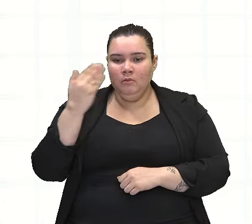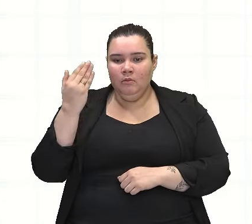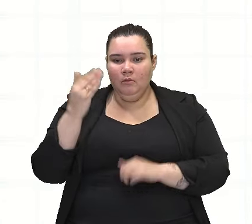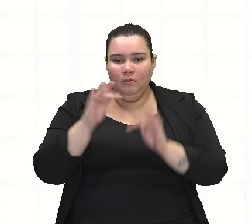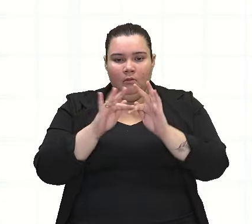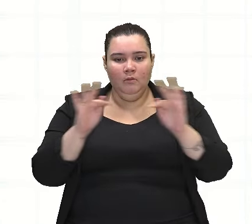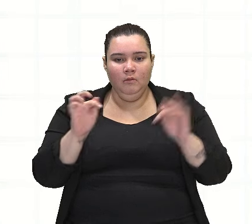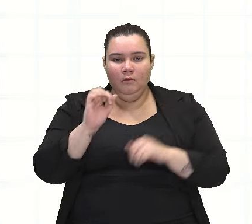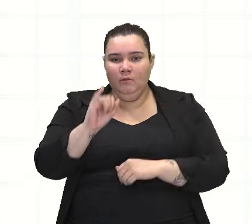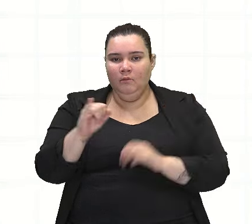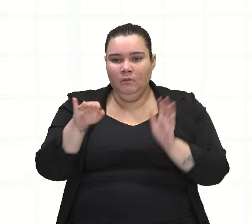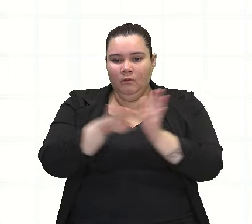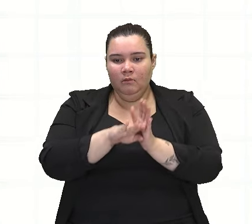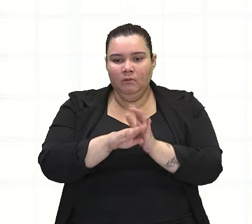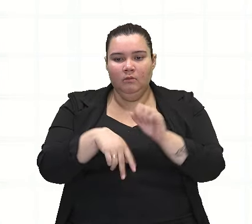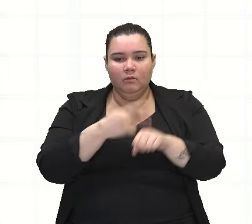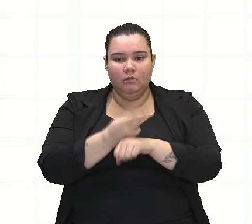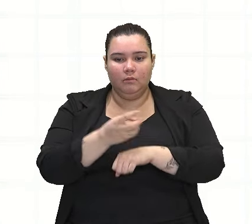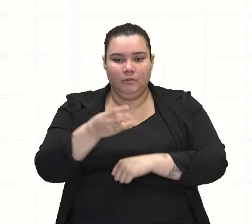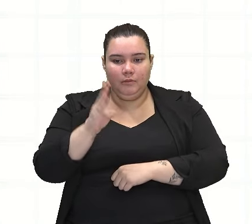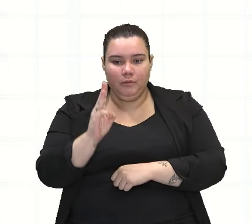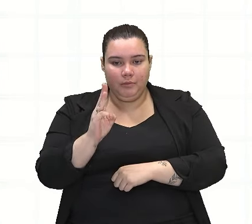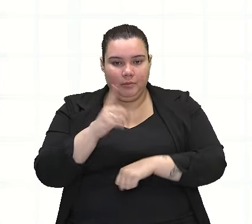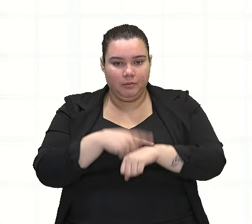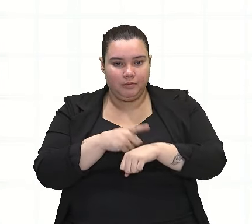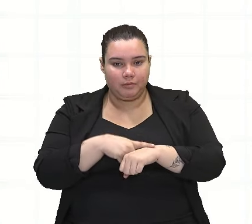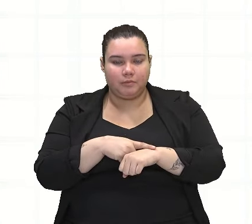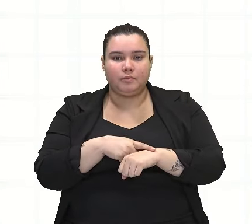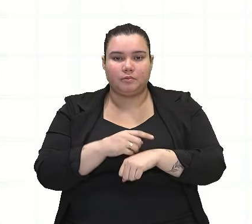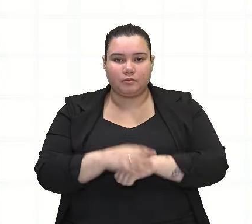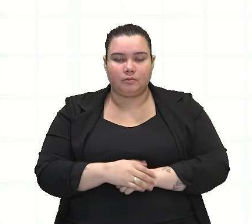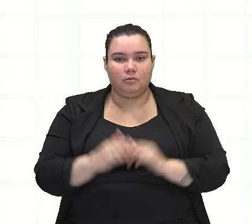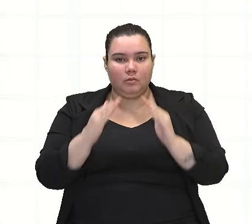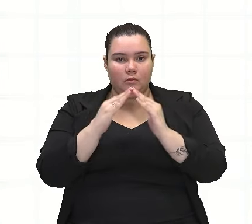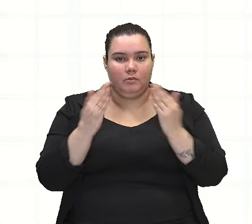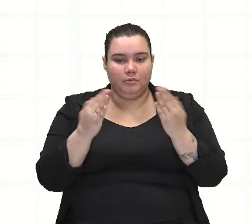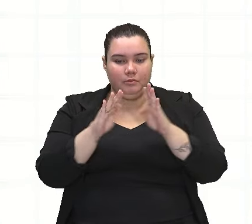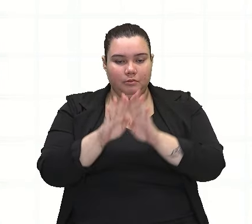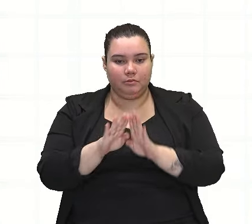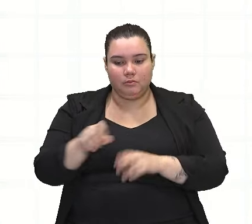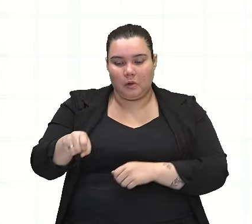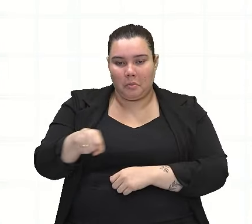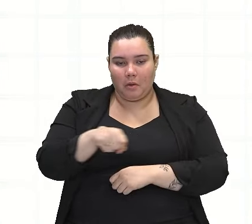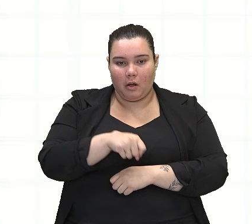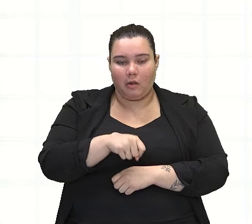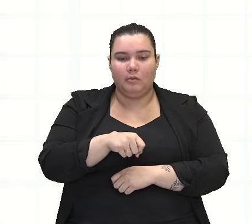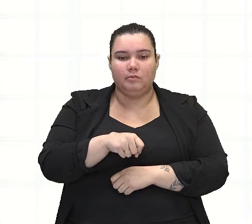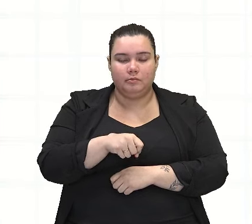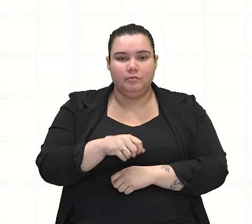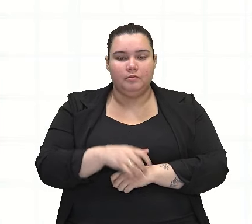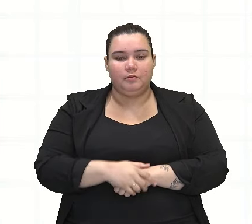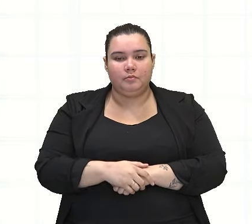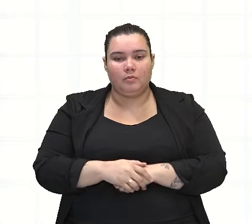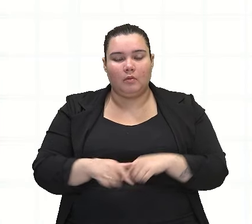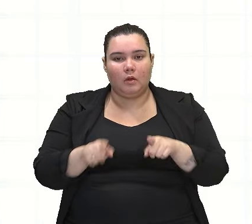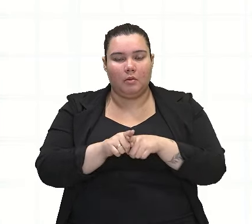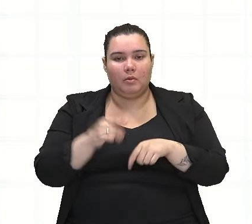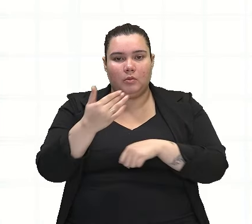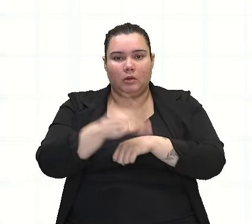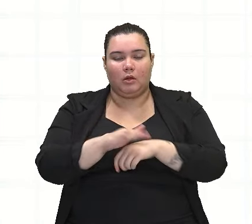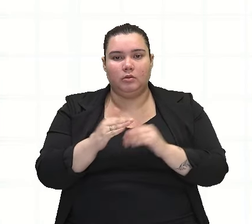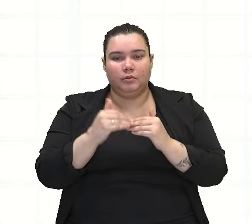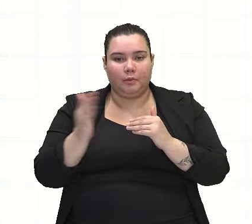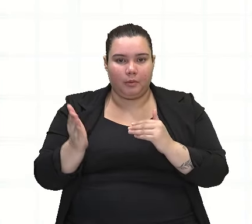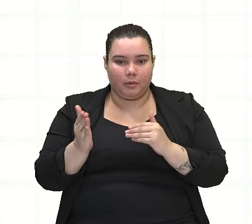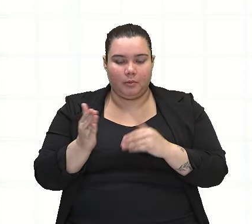três, a casa fechada, a mala na varanda e o táxi na porta. Vamos observar que palavras são essas